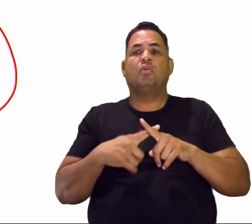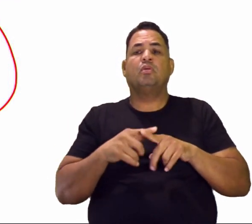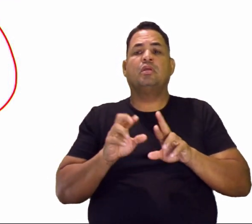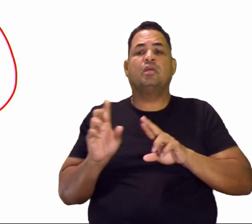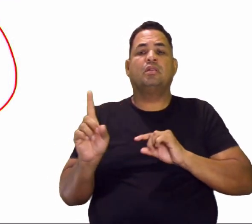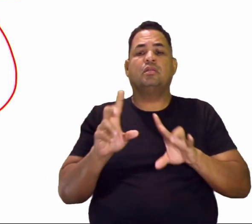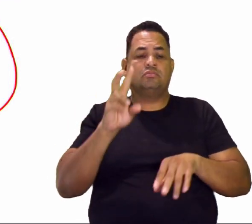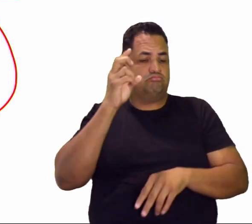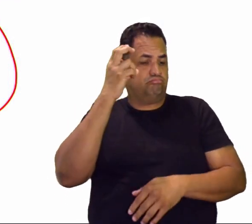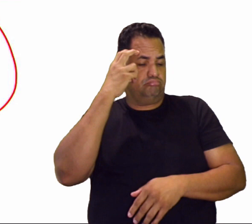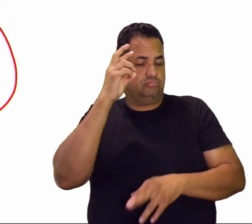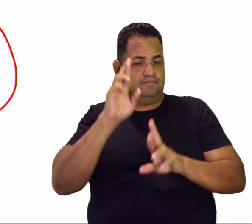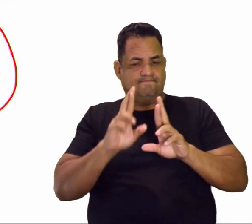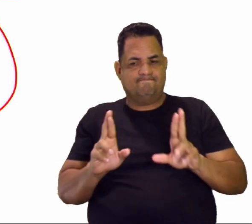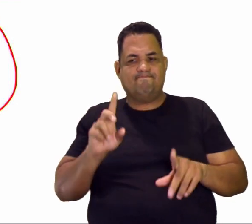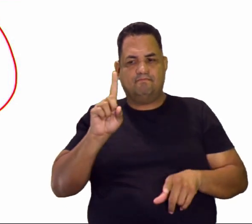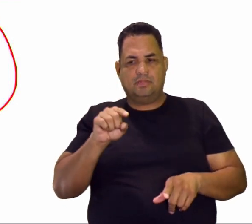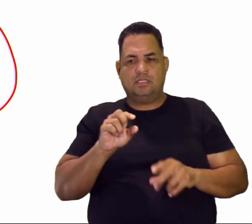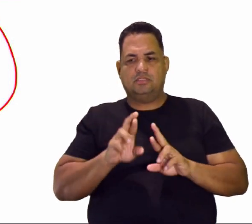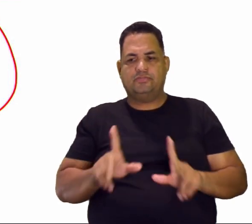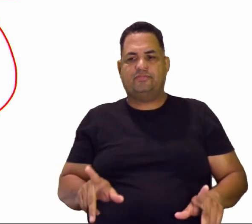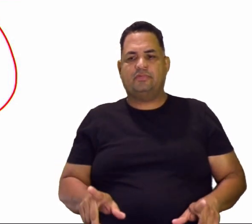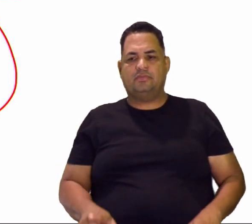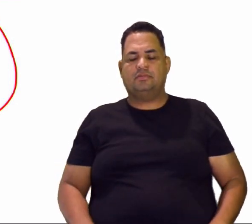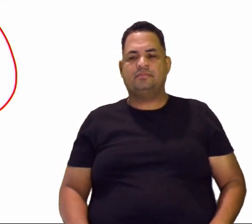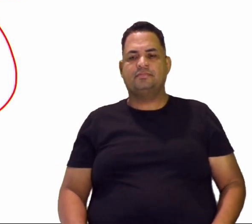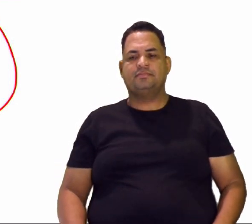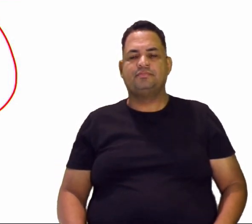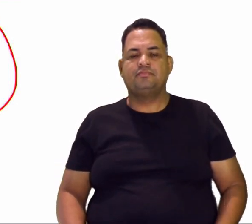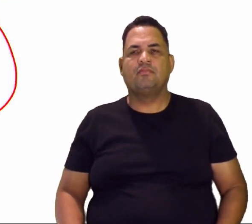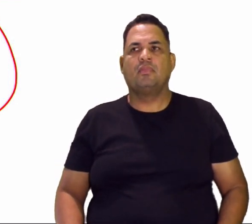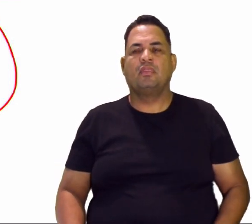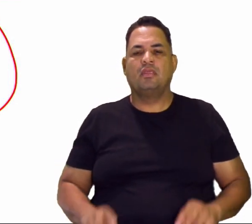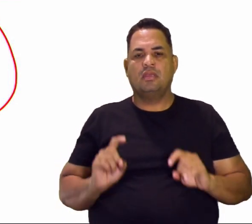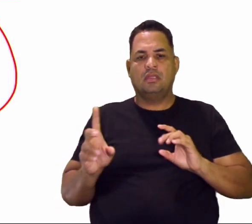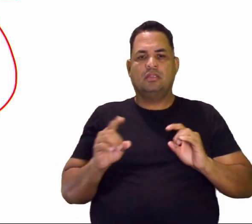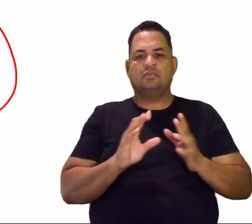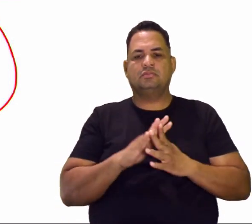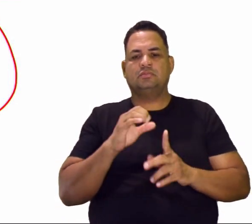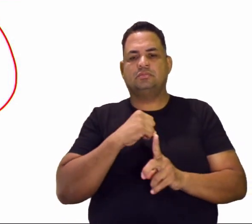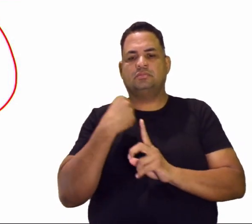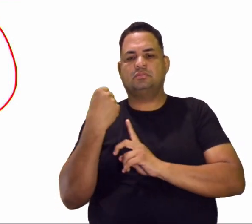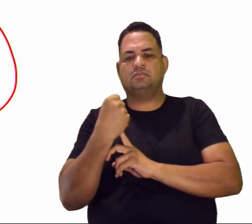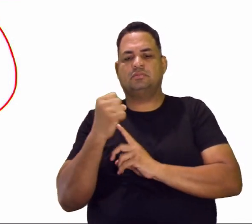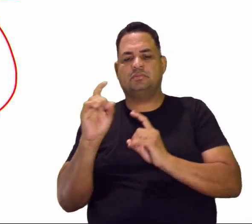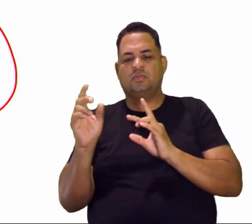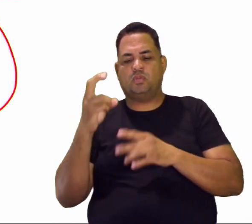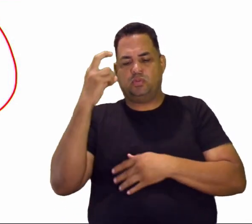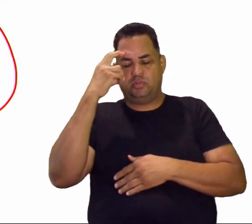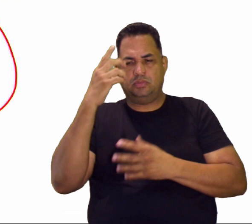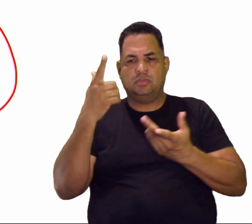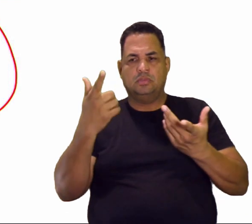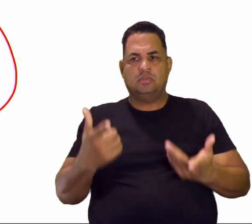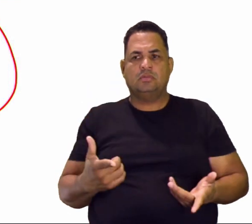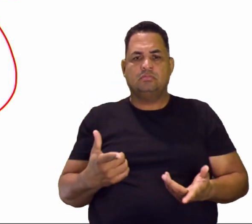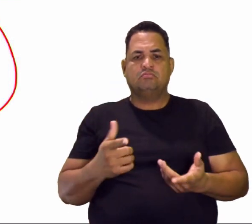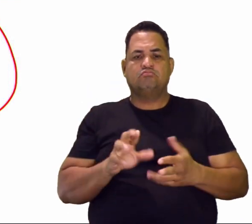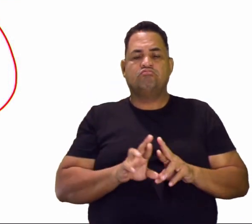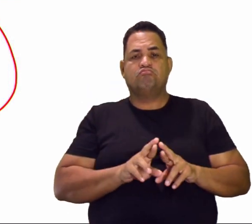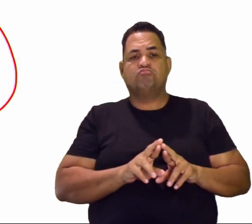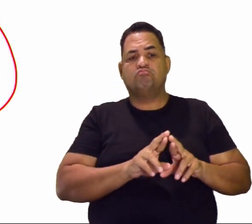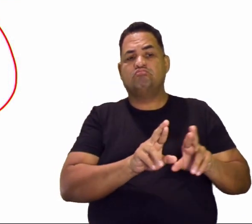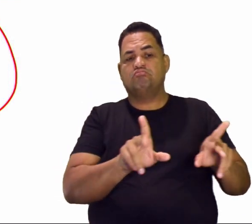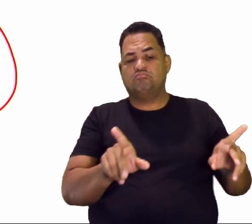são diferentes, né? Então, se cada um foi socializado numa cultura diferente, aí é que tá aí as